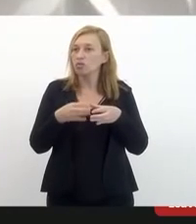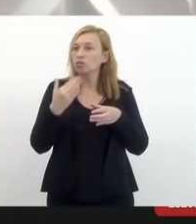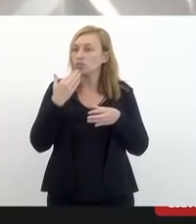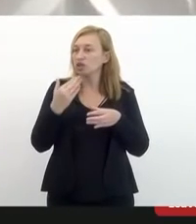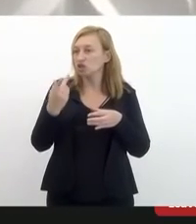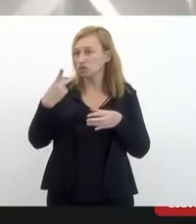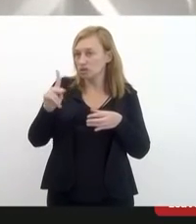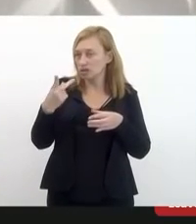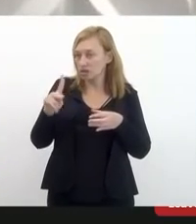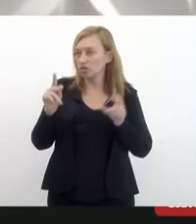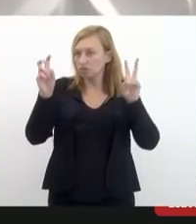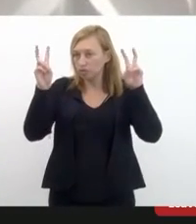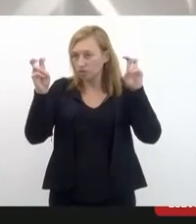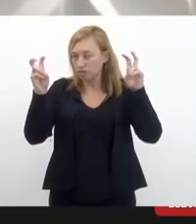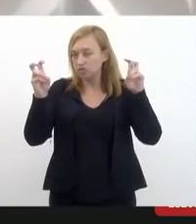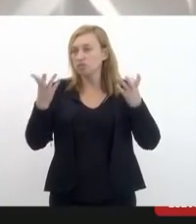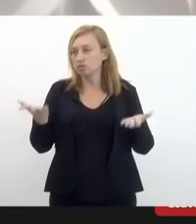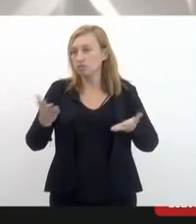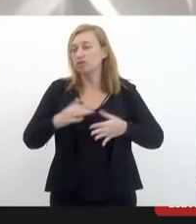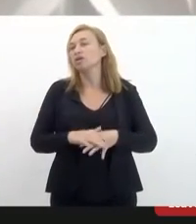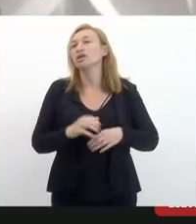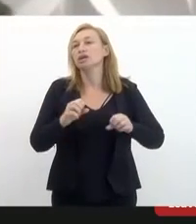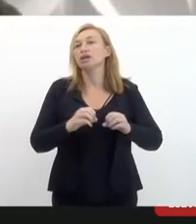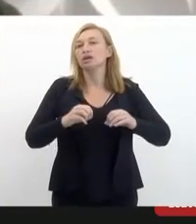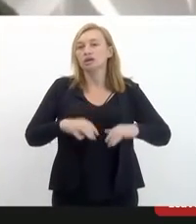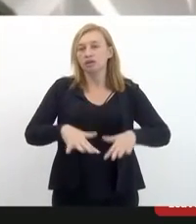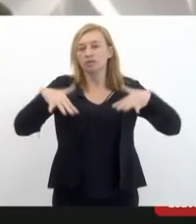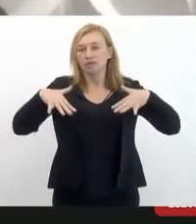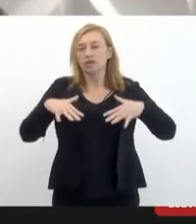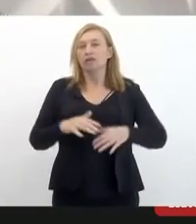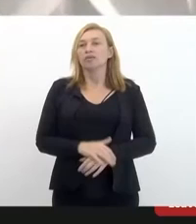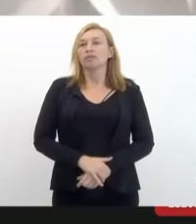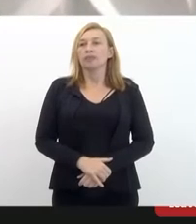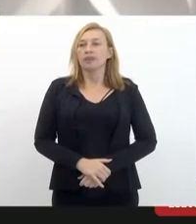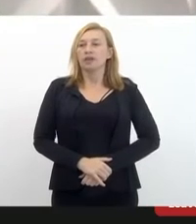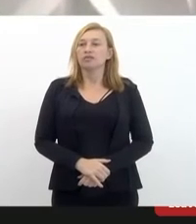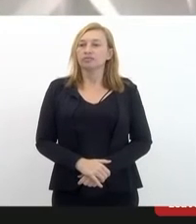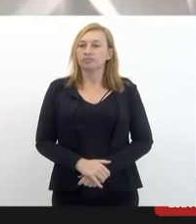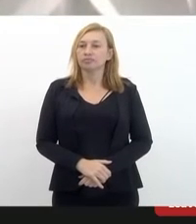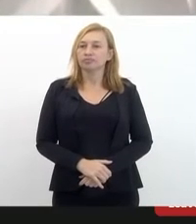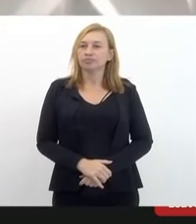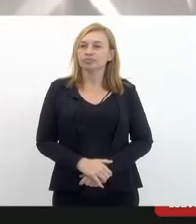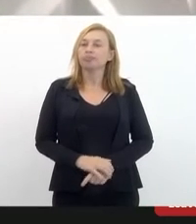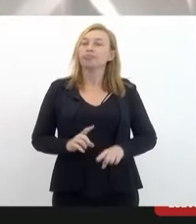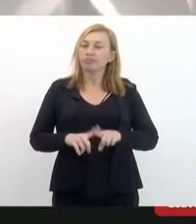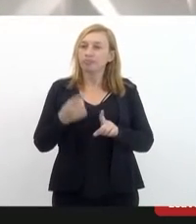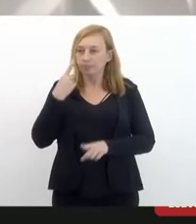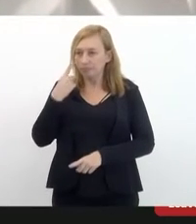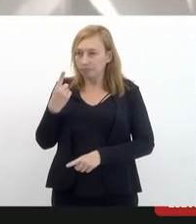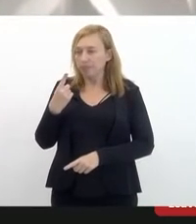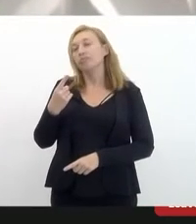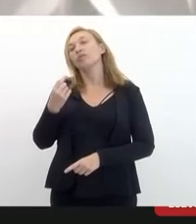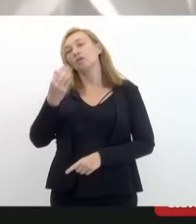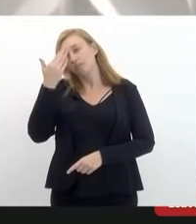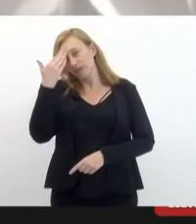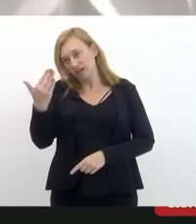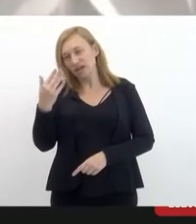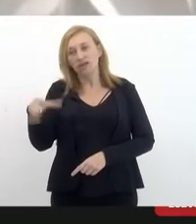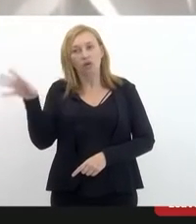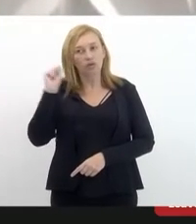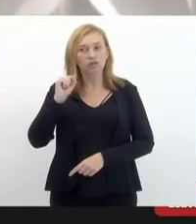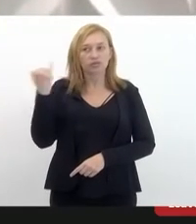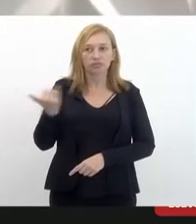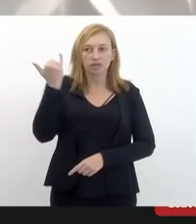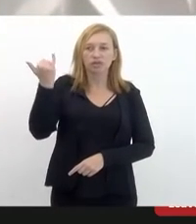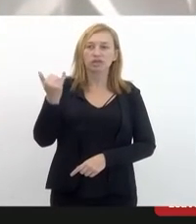sobre, ele vai emitir um parecer em plenário sobre essa questão. Mas, olha, muito obrigada de te ouvir, foi muito